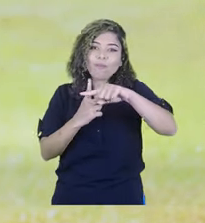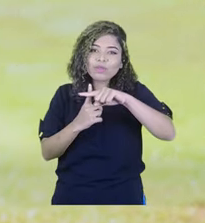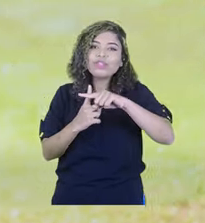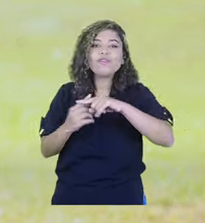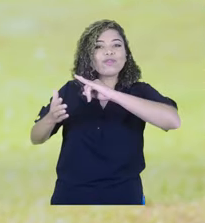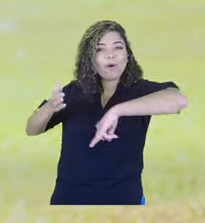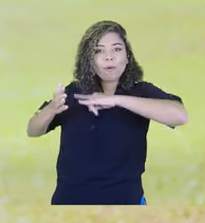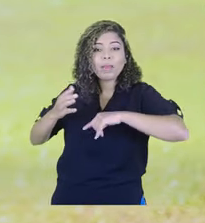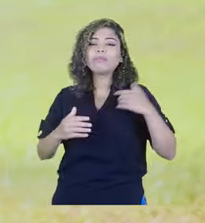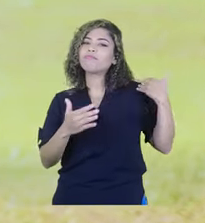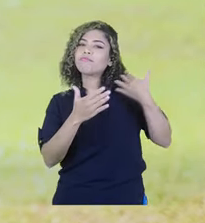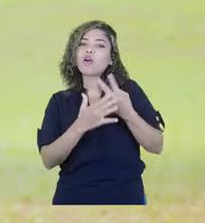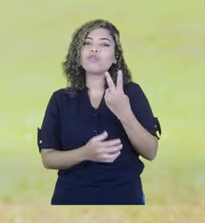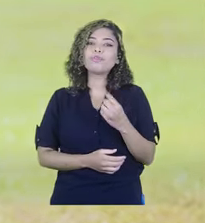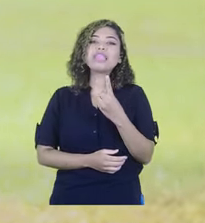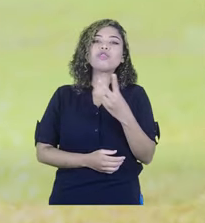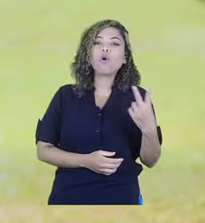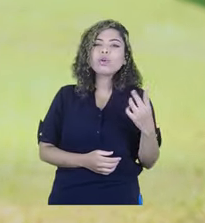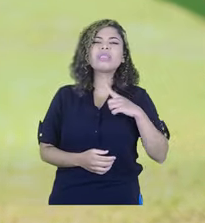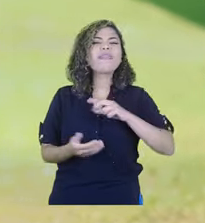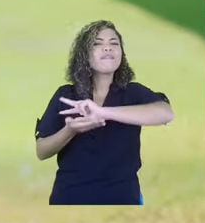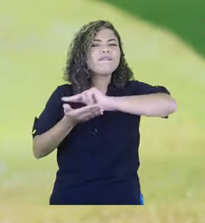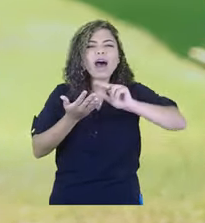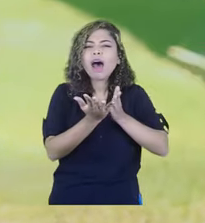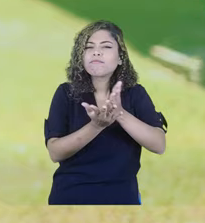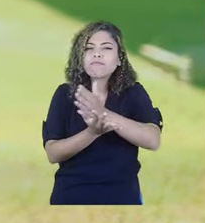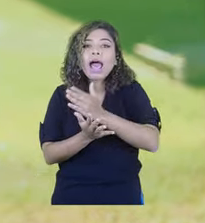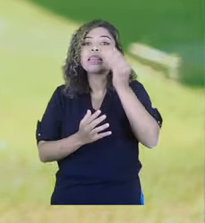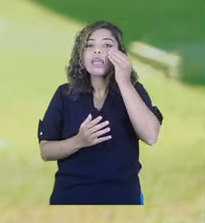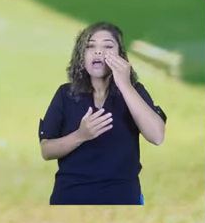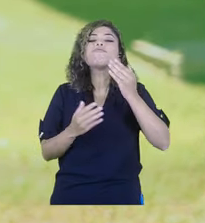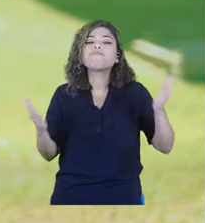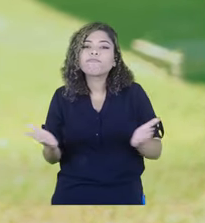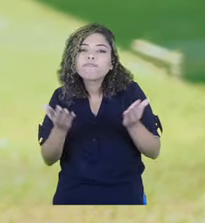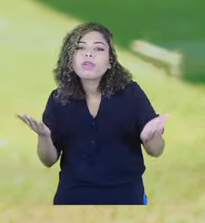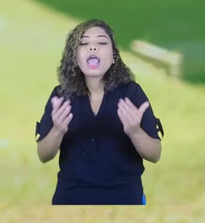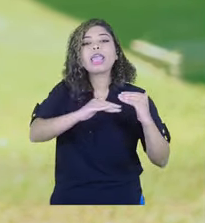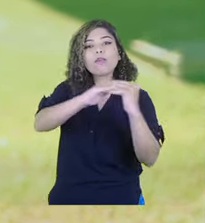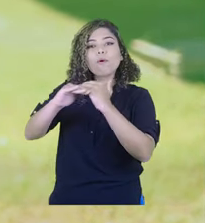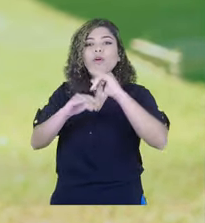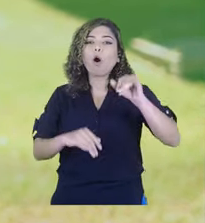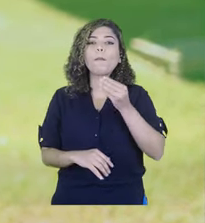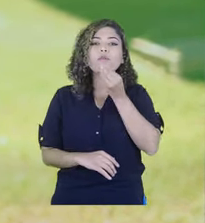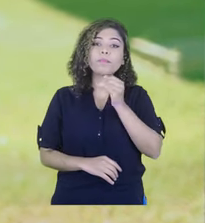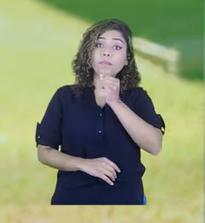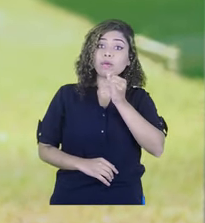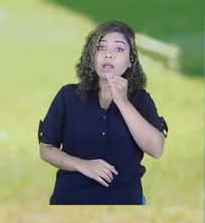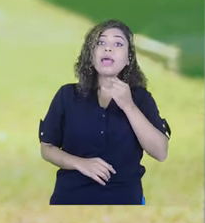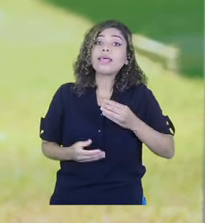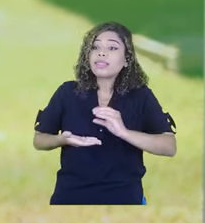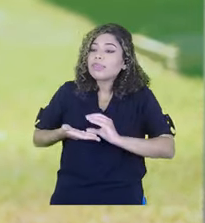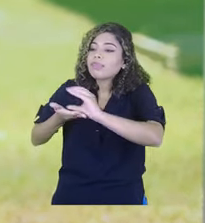Desde 2012, a instituição vem implementando diversas ações que promovem a igualdade de oportunidades, tais como